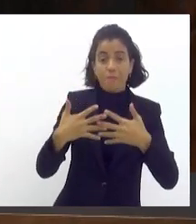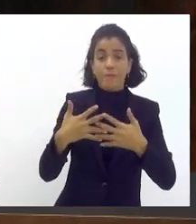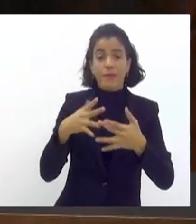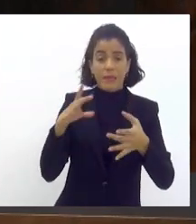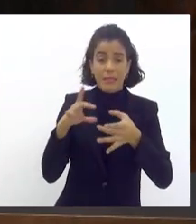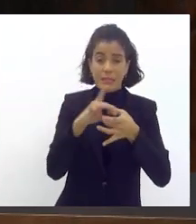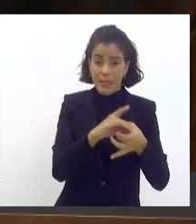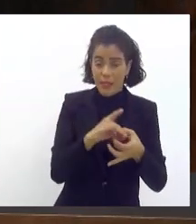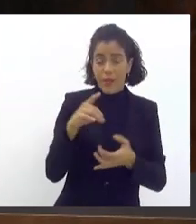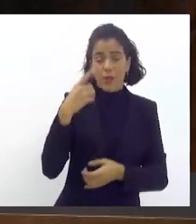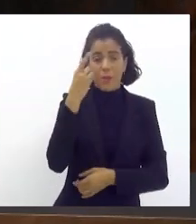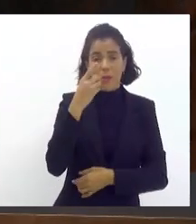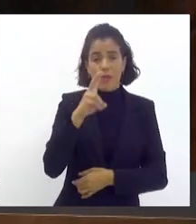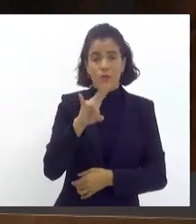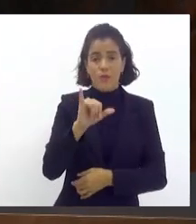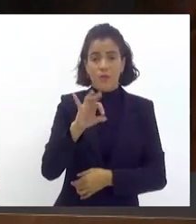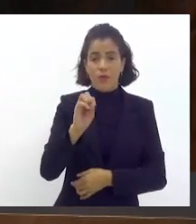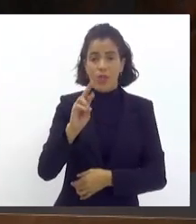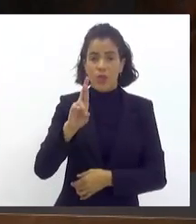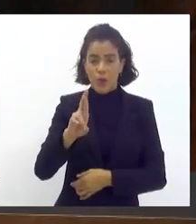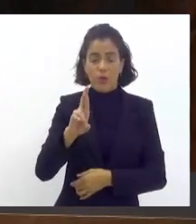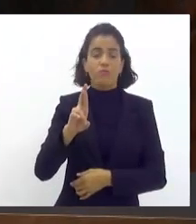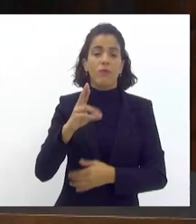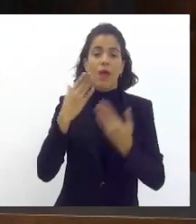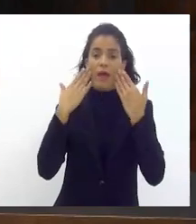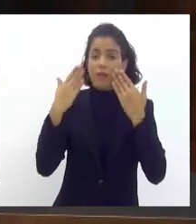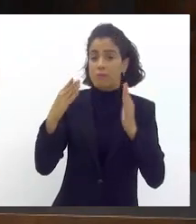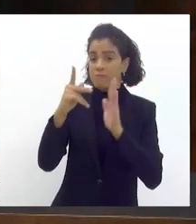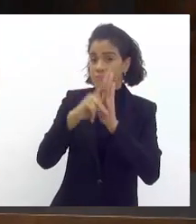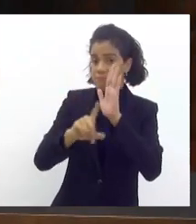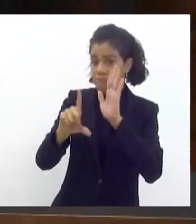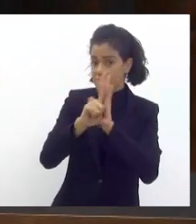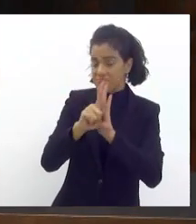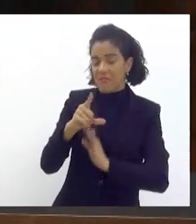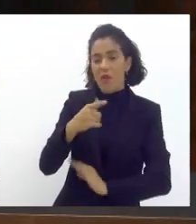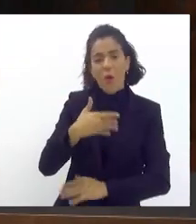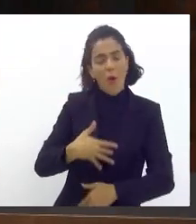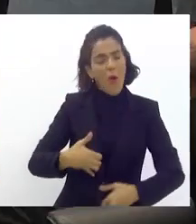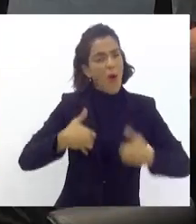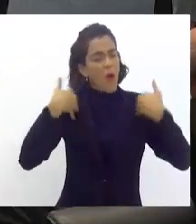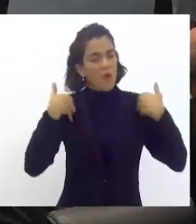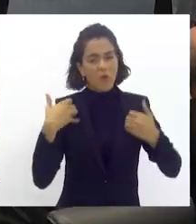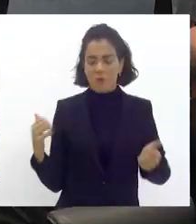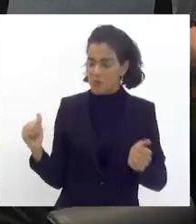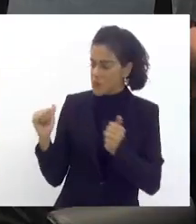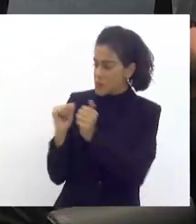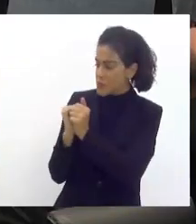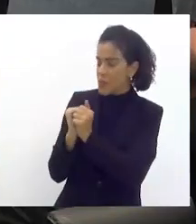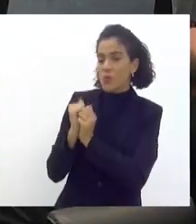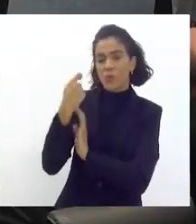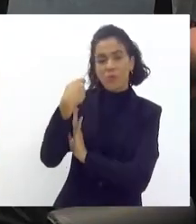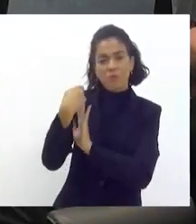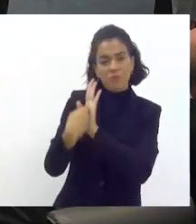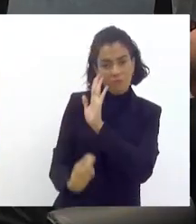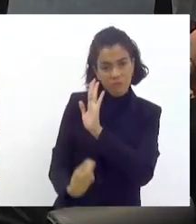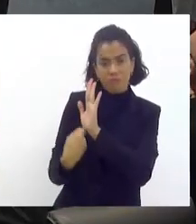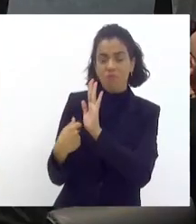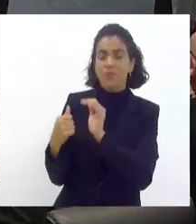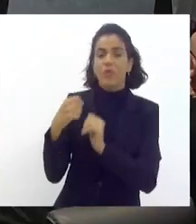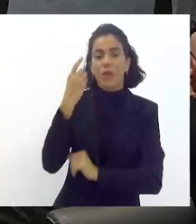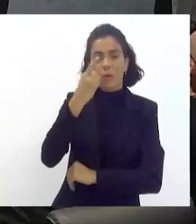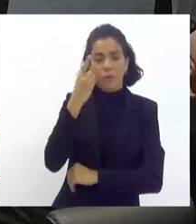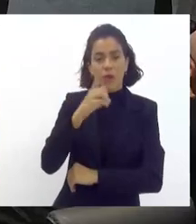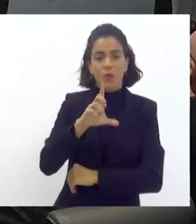o deputado Vitor Júnior apresenta um projeto de lei que eu tenho a honra de ter me tornado coautor dele, autor junto com ele, junto com o deputado Luiz Cláudio também,